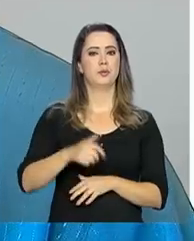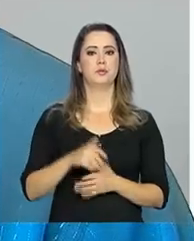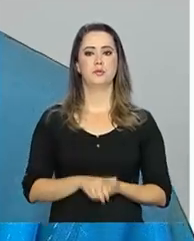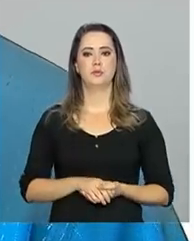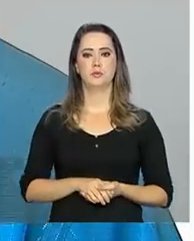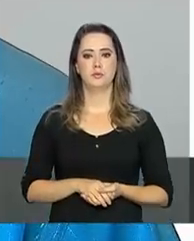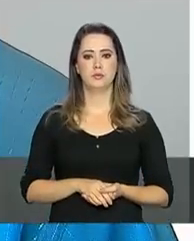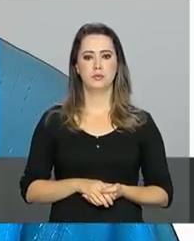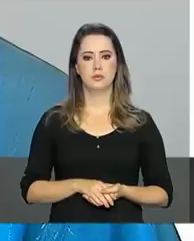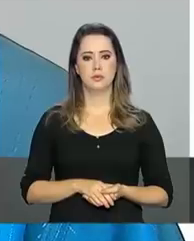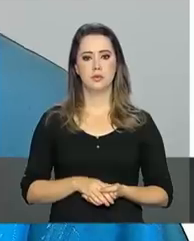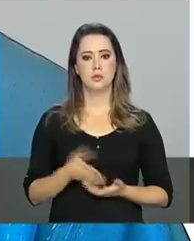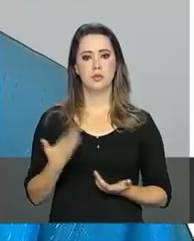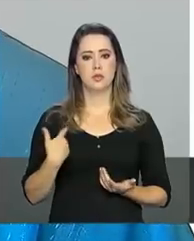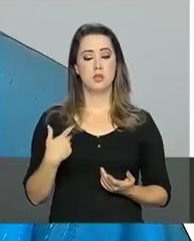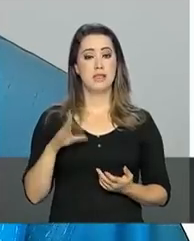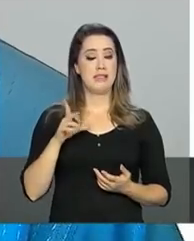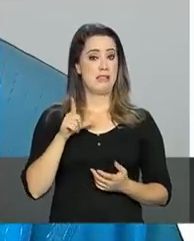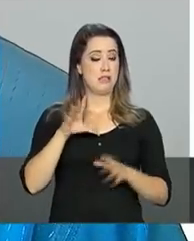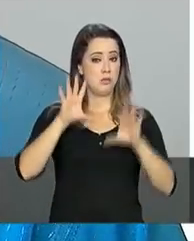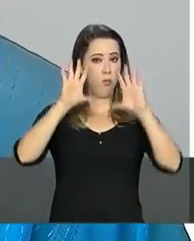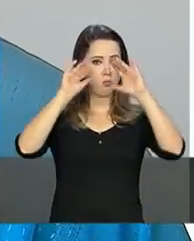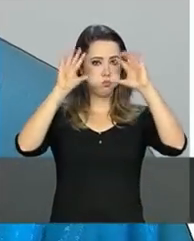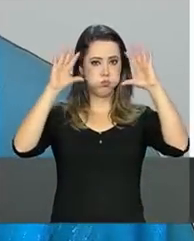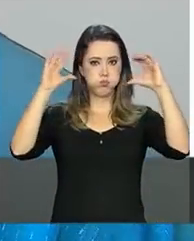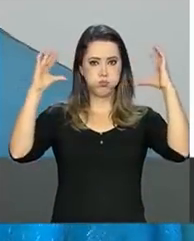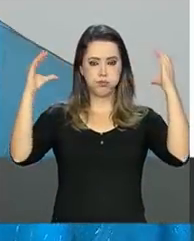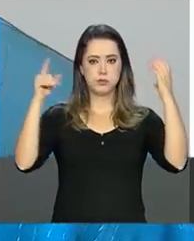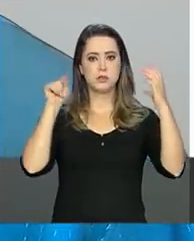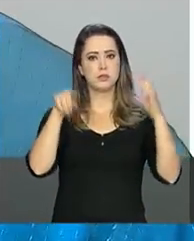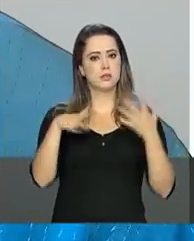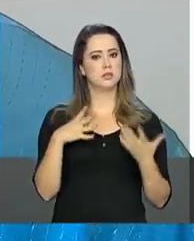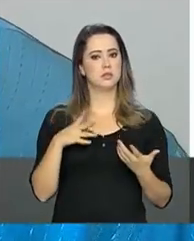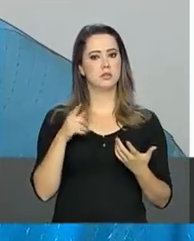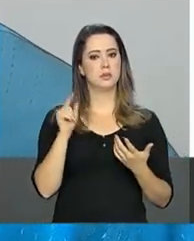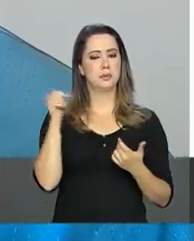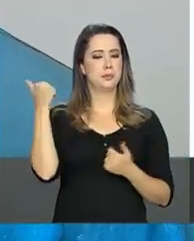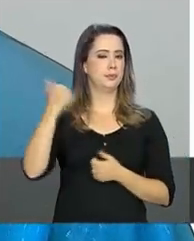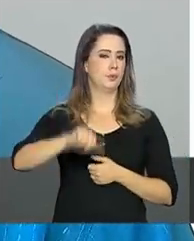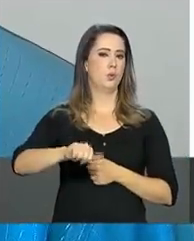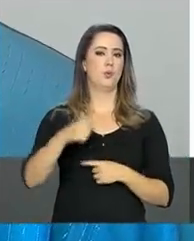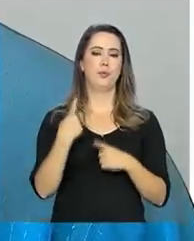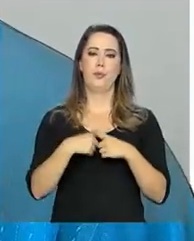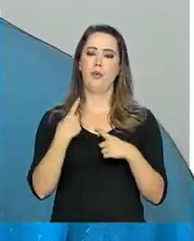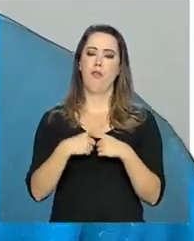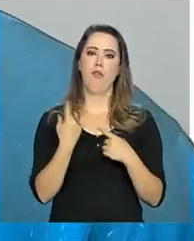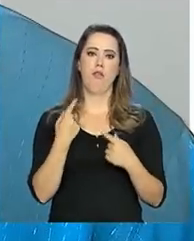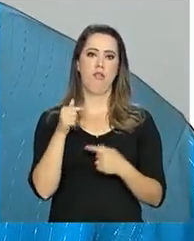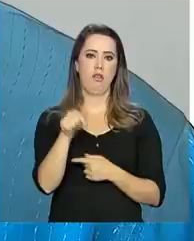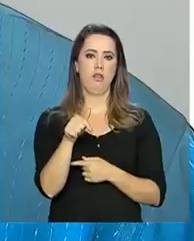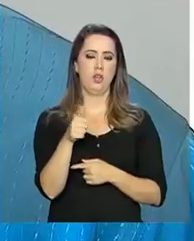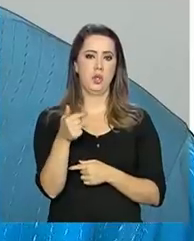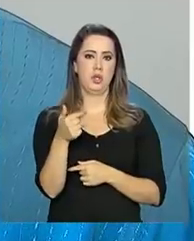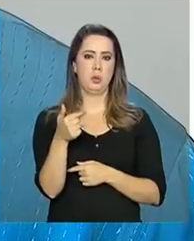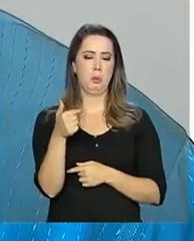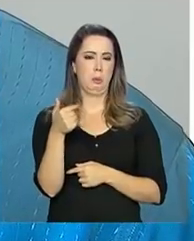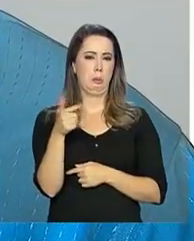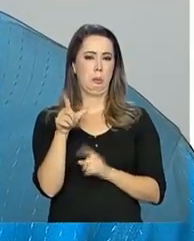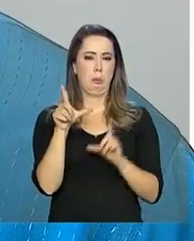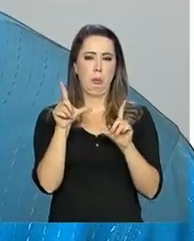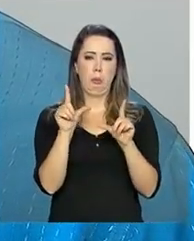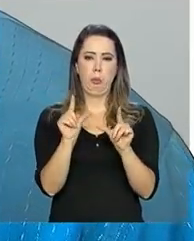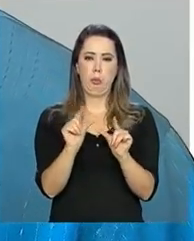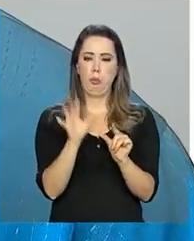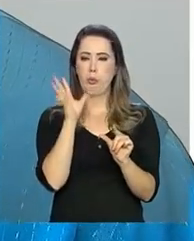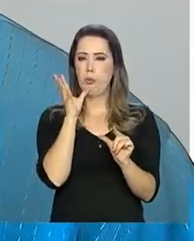Quando está o tempo fechado, então o prejuízo era maior ainda porque a conexão baixava mais ainda.